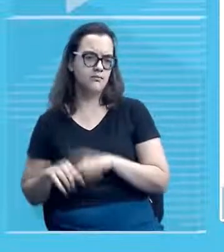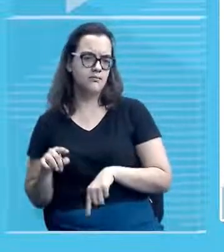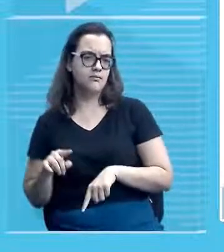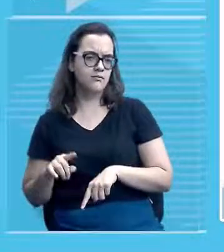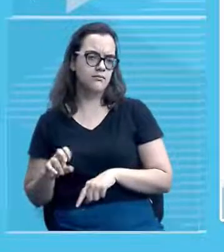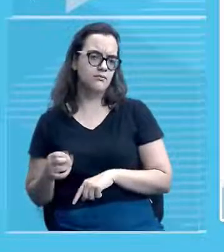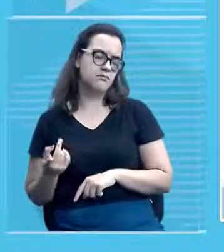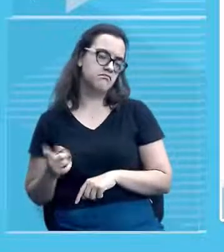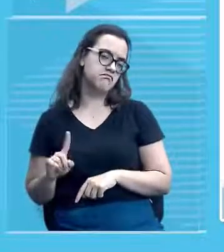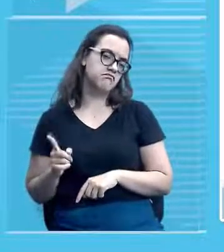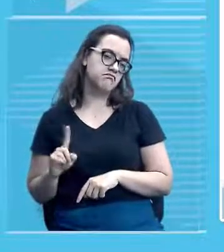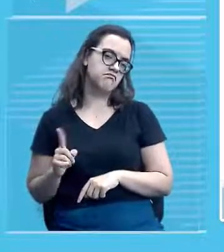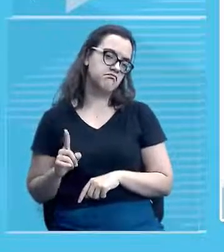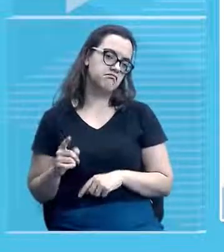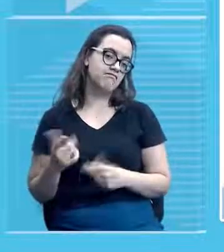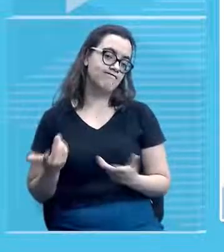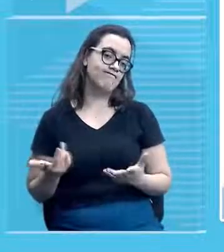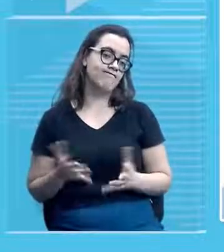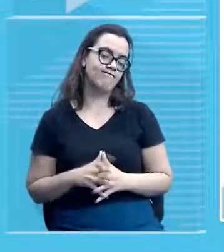hein gente